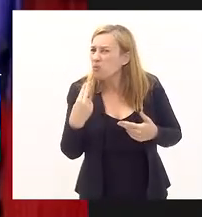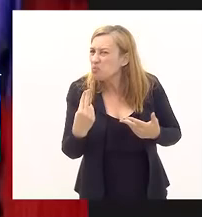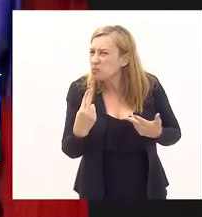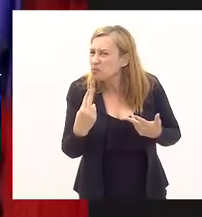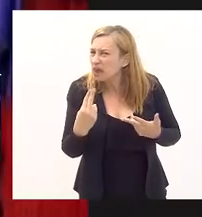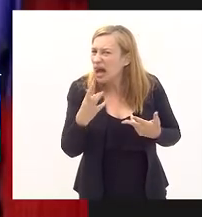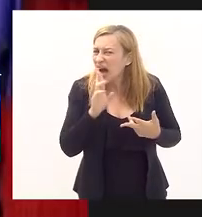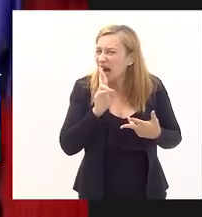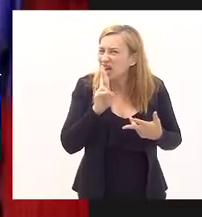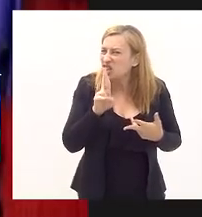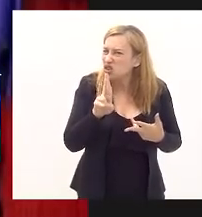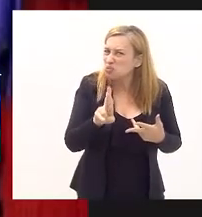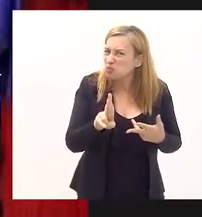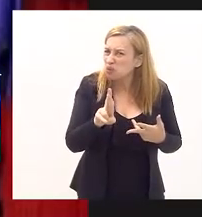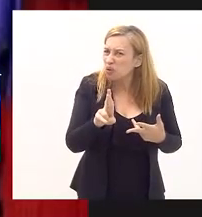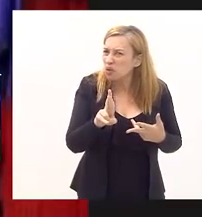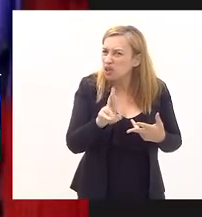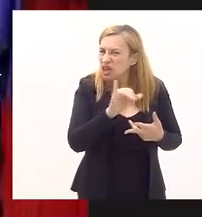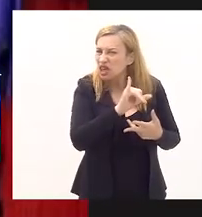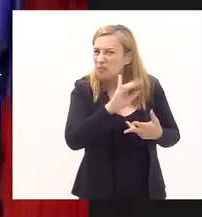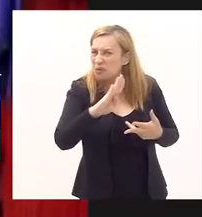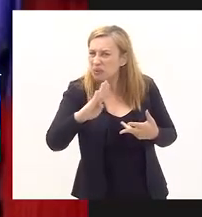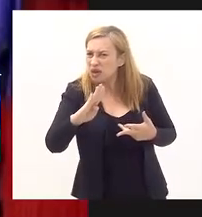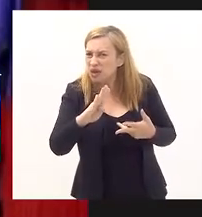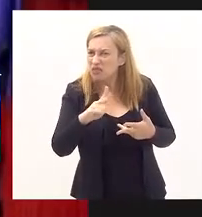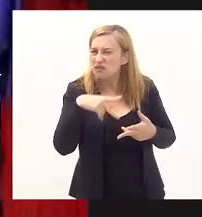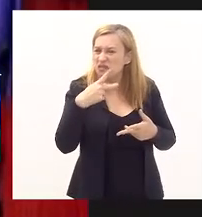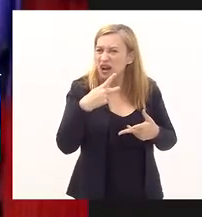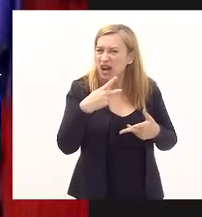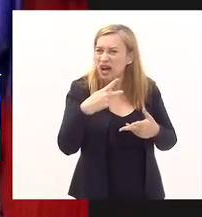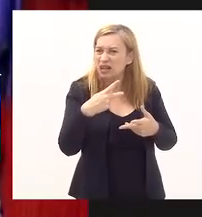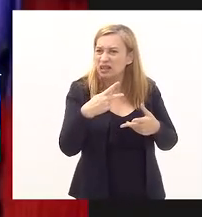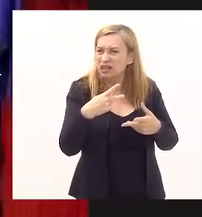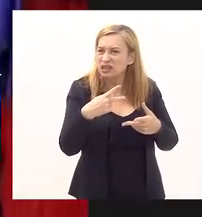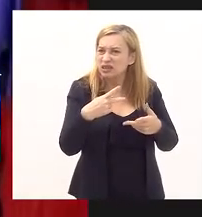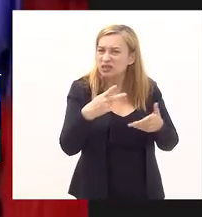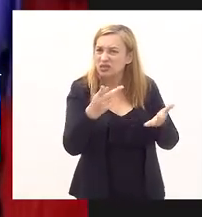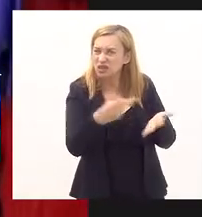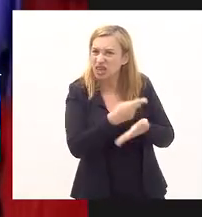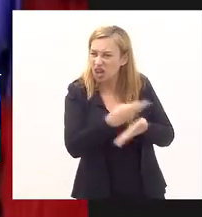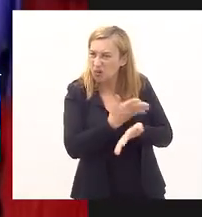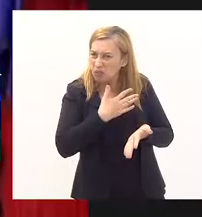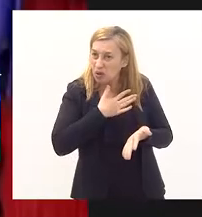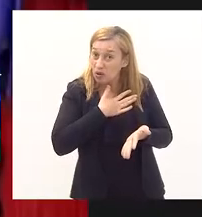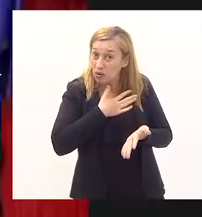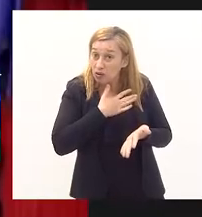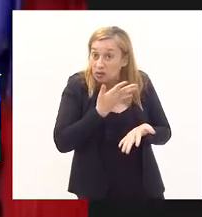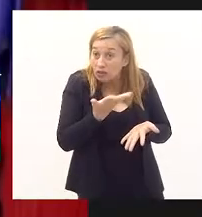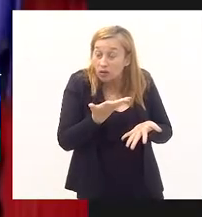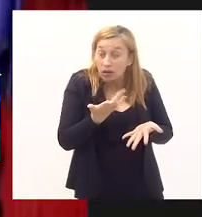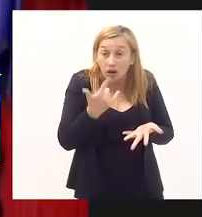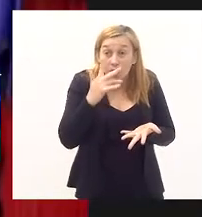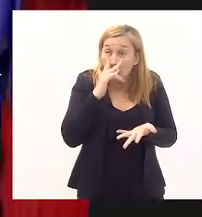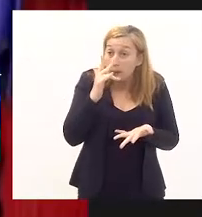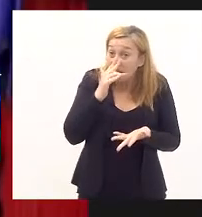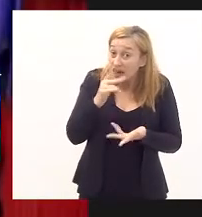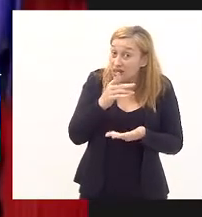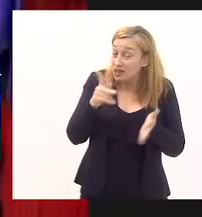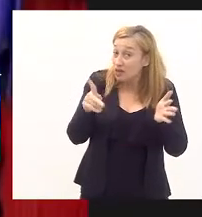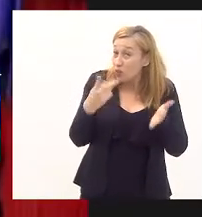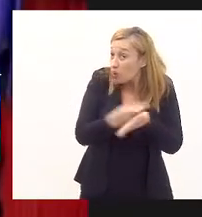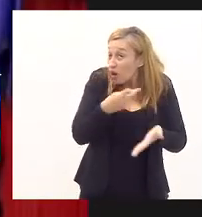a resposta vinda do IVB falava tanto em equívoco da minha parte e no entanto o equívoco parece bem de vocês.